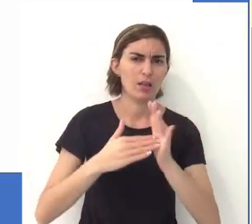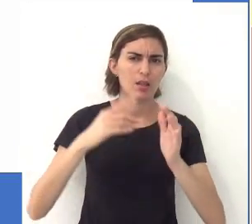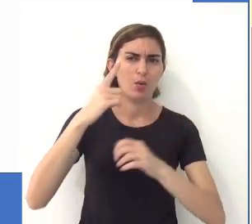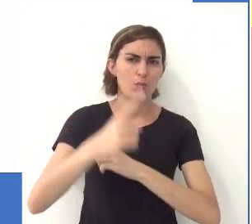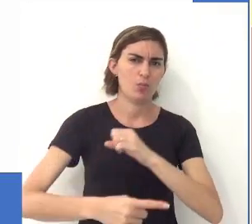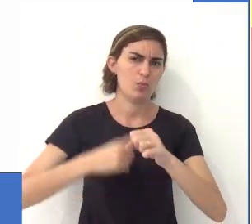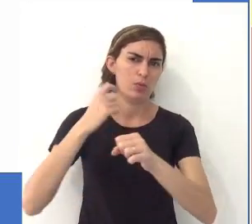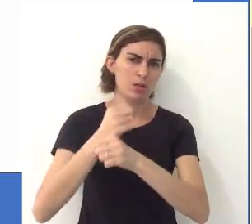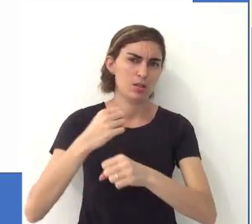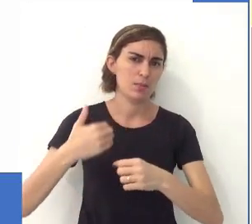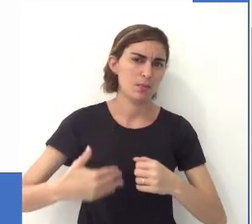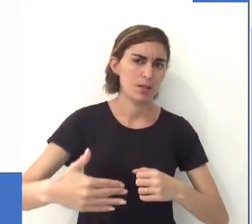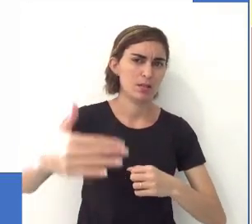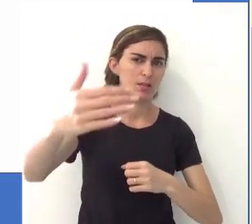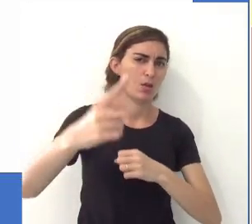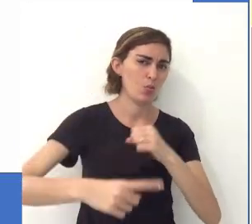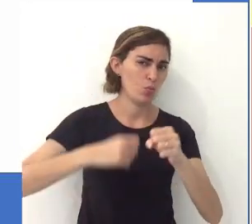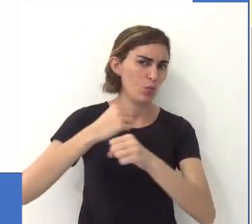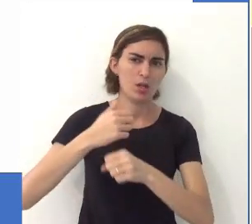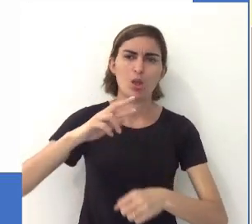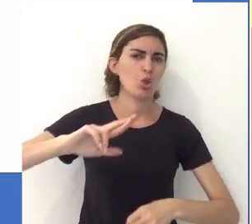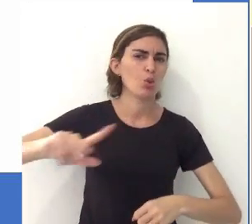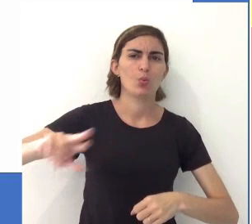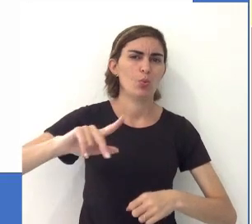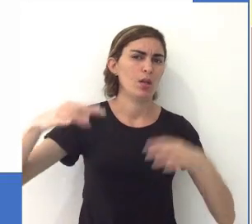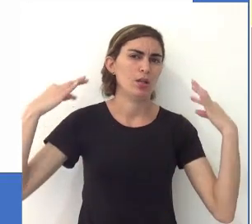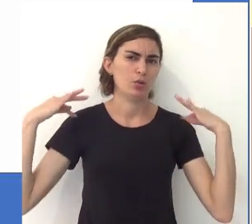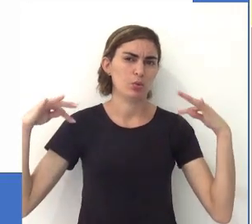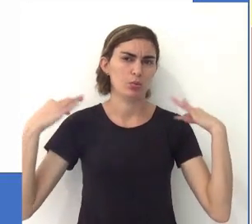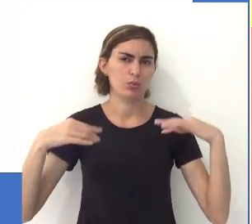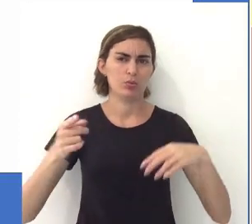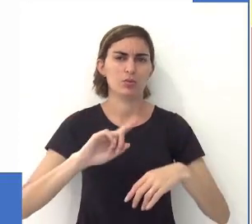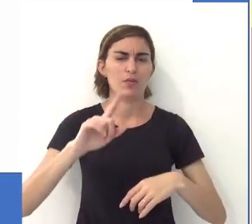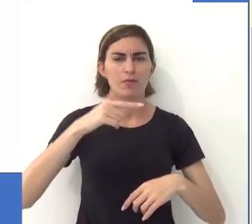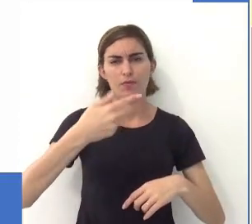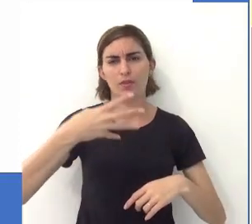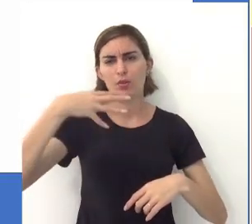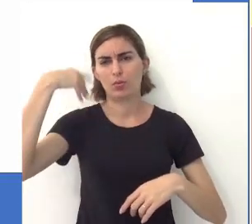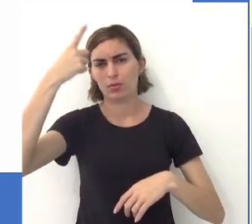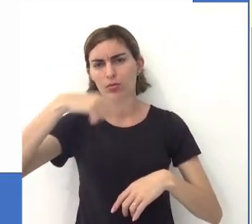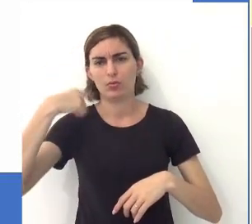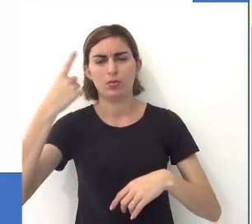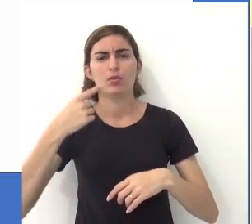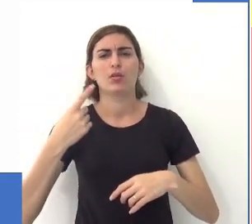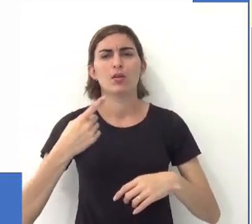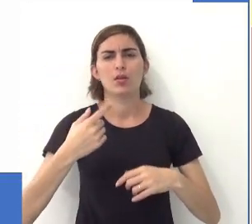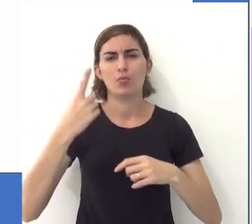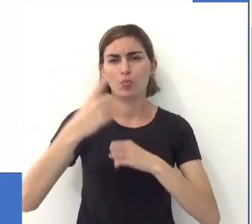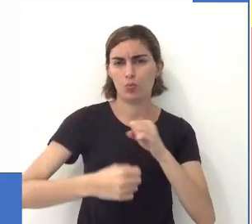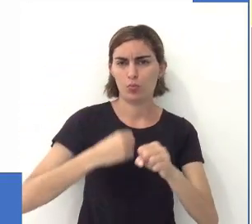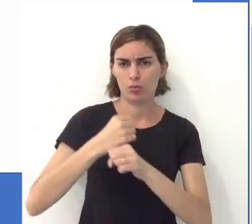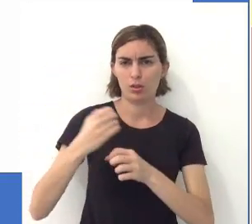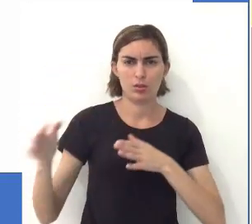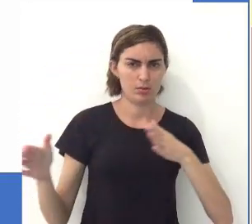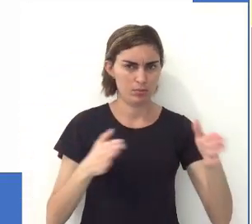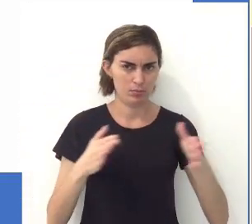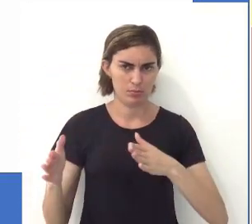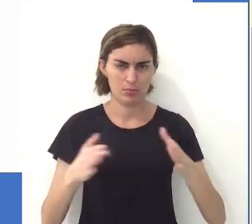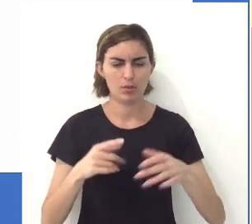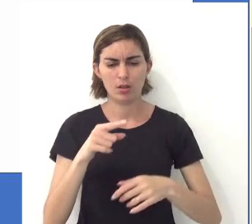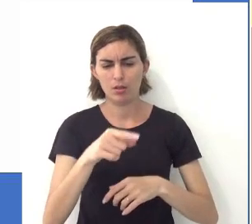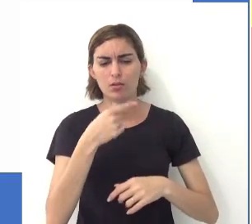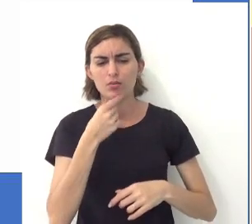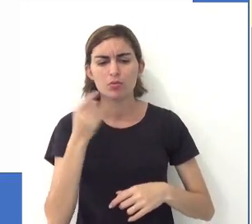permanece até um ano. Se ele passar de um ano, ele já não é mais turista. Então, ele fica entre 24 horas, tá? E um ano.